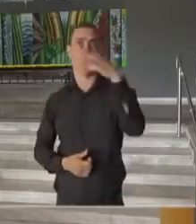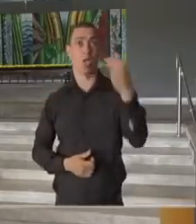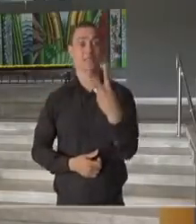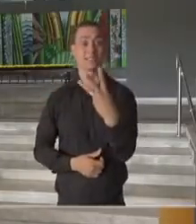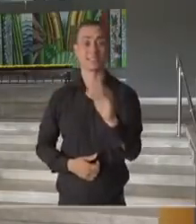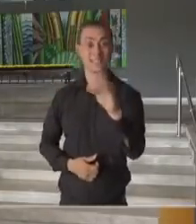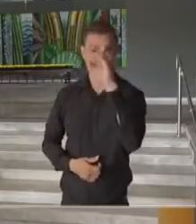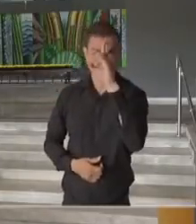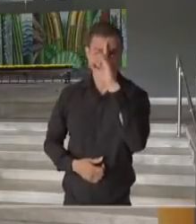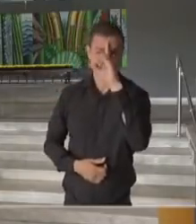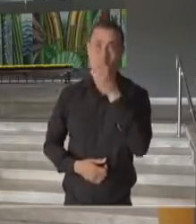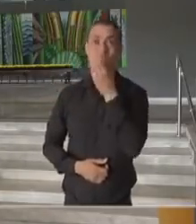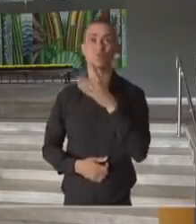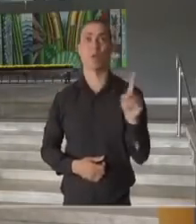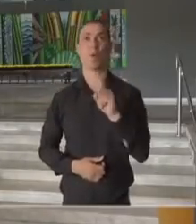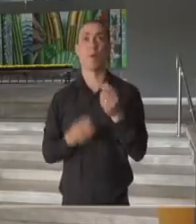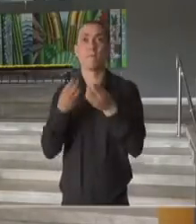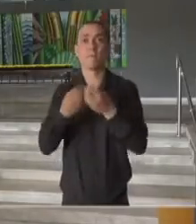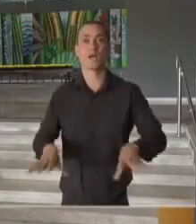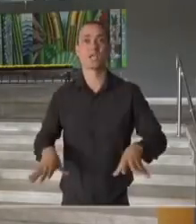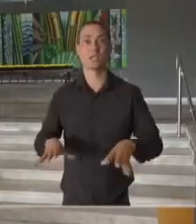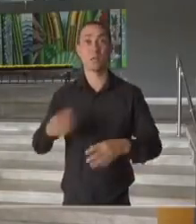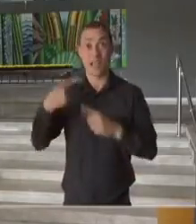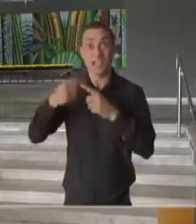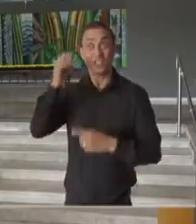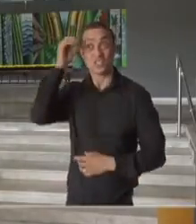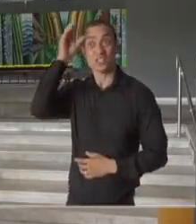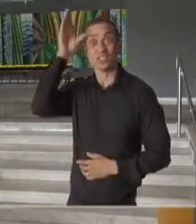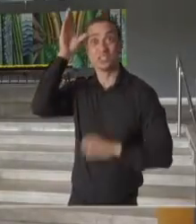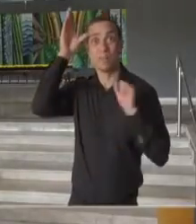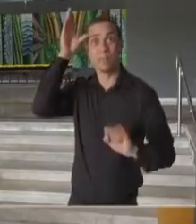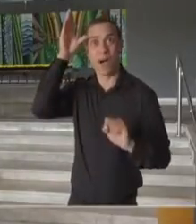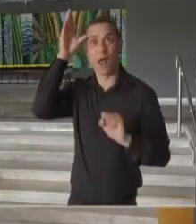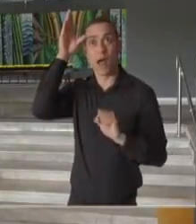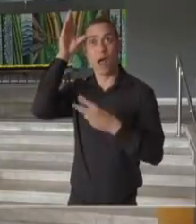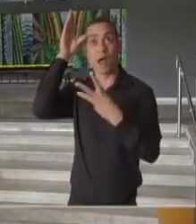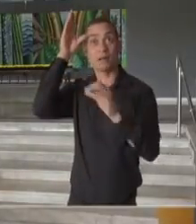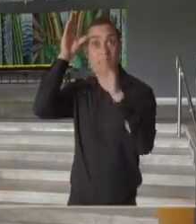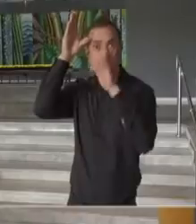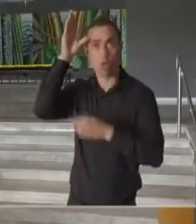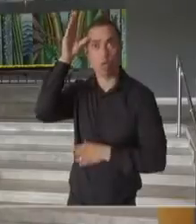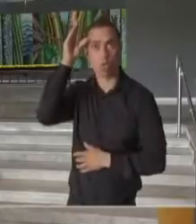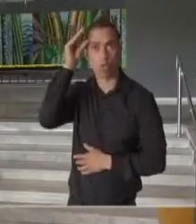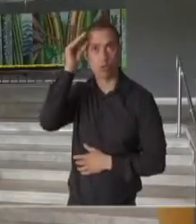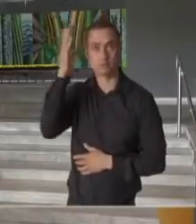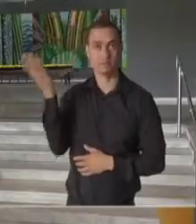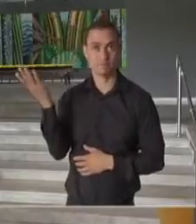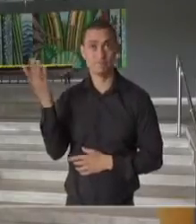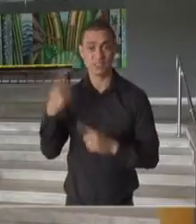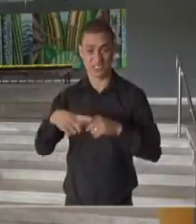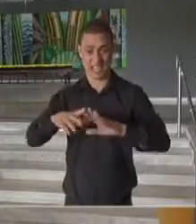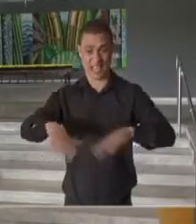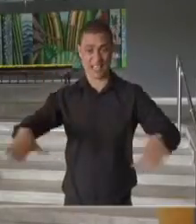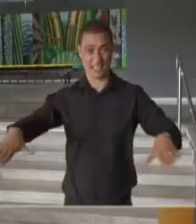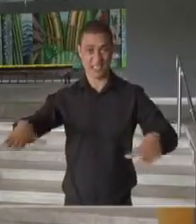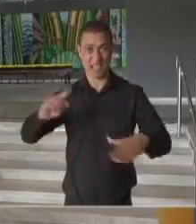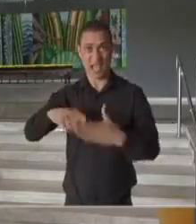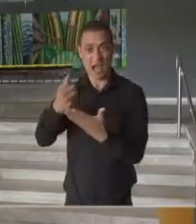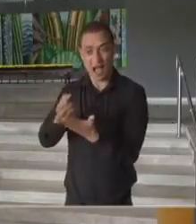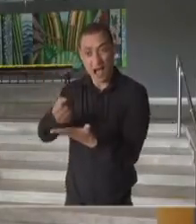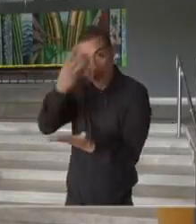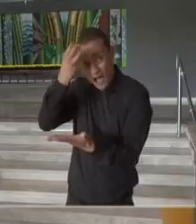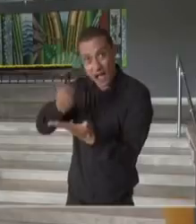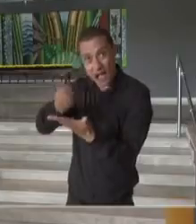são extremamente prejudiciais para a educação, para o processo. Então, por exemplo, uma criança que está em fase de alfabetização,